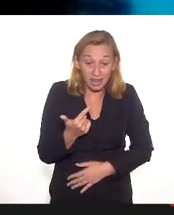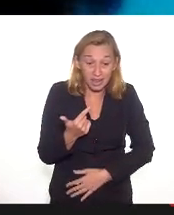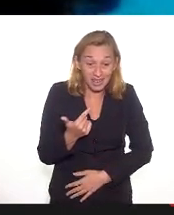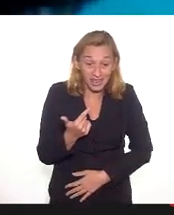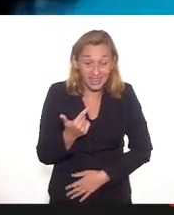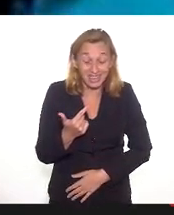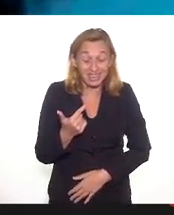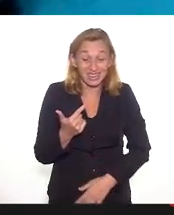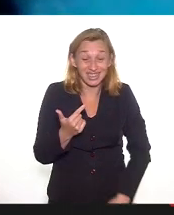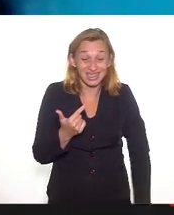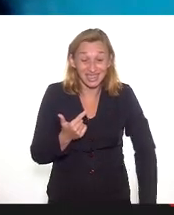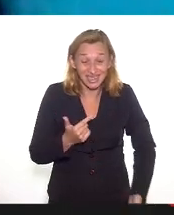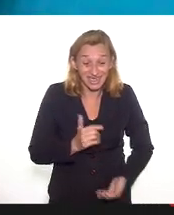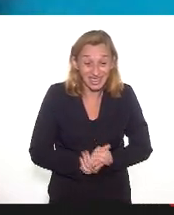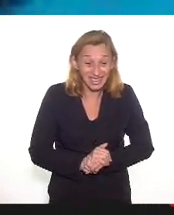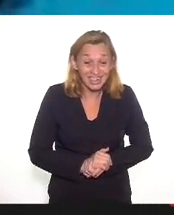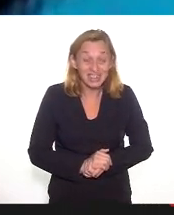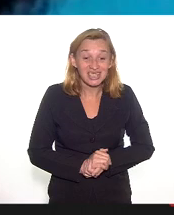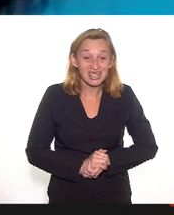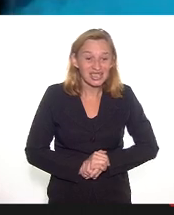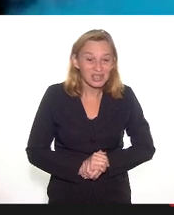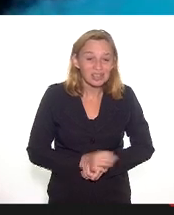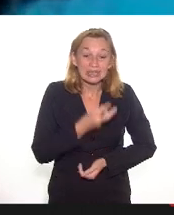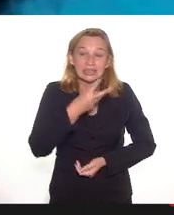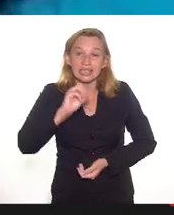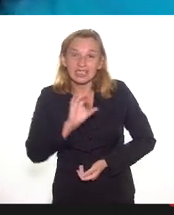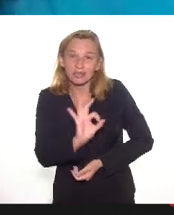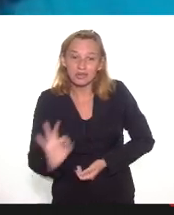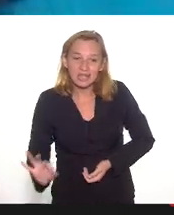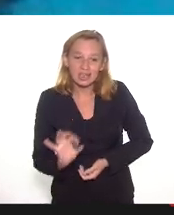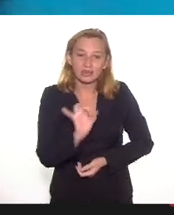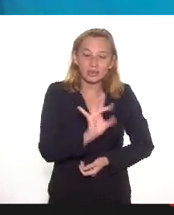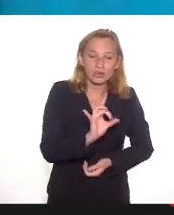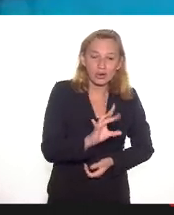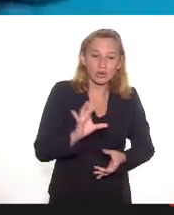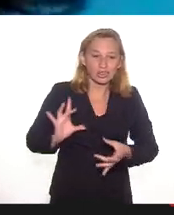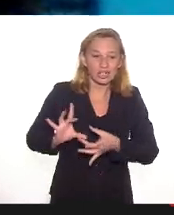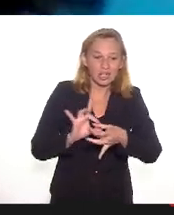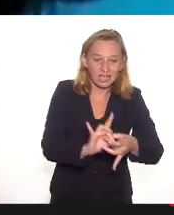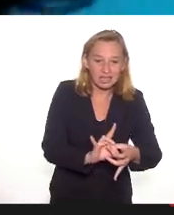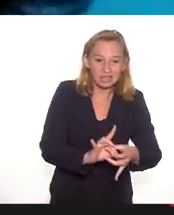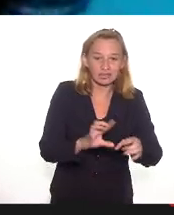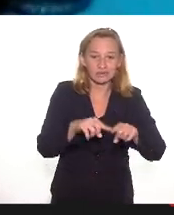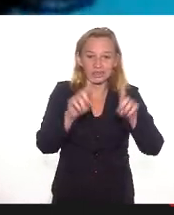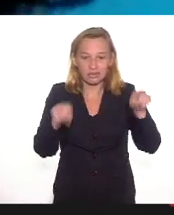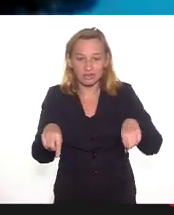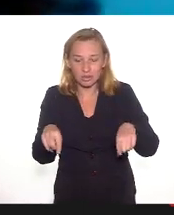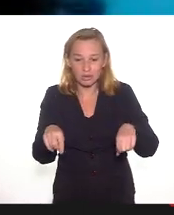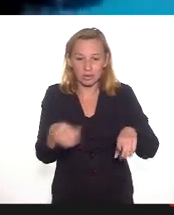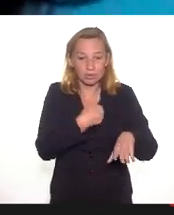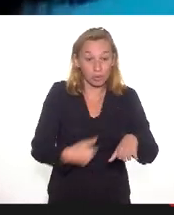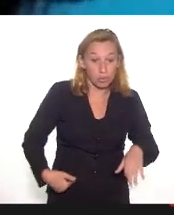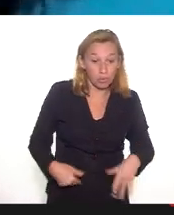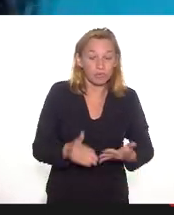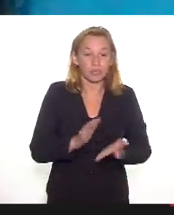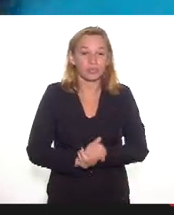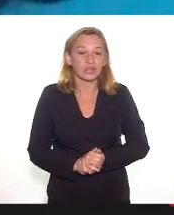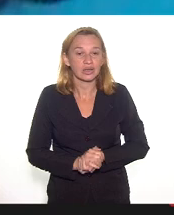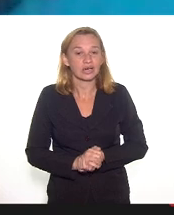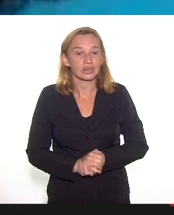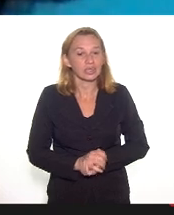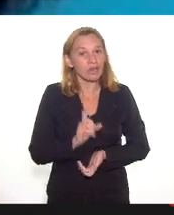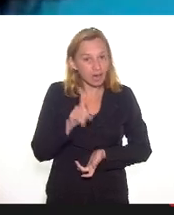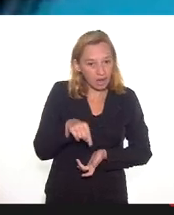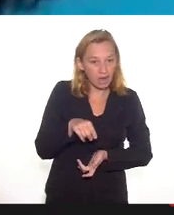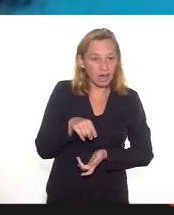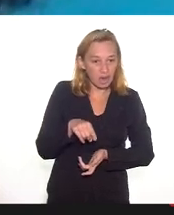montante, né, que respondeu, 30% somente tem vínculo com o serviço público. E até então, isso